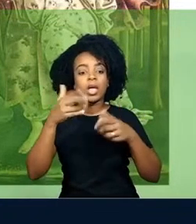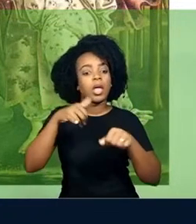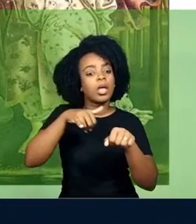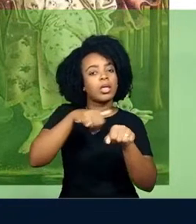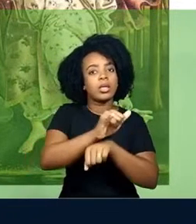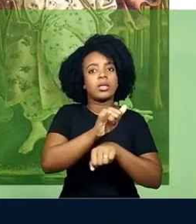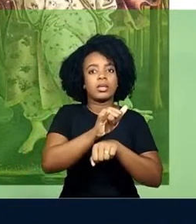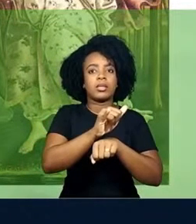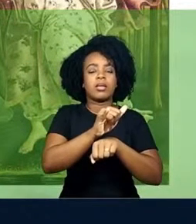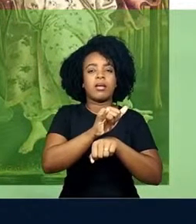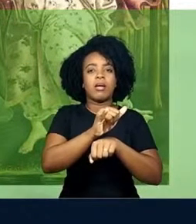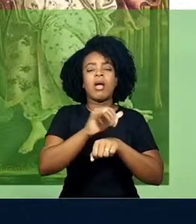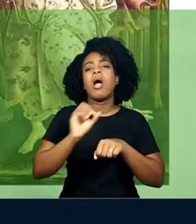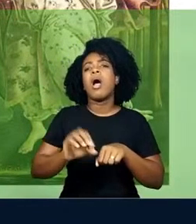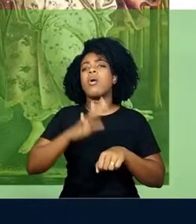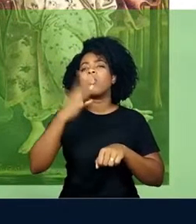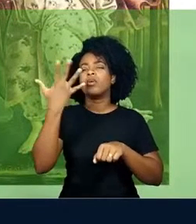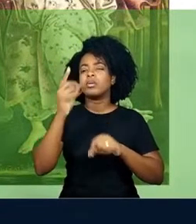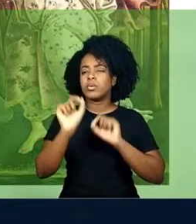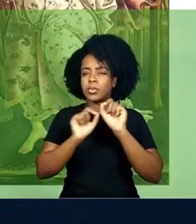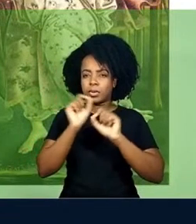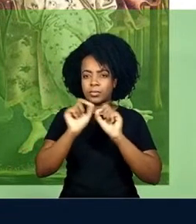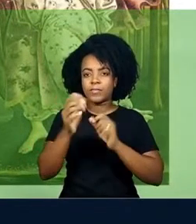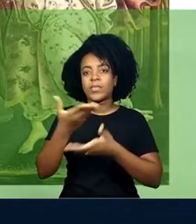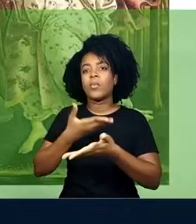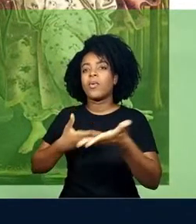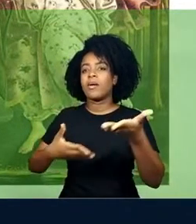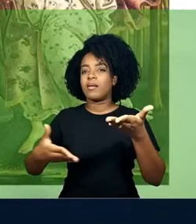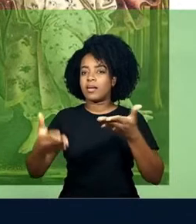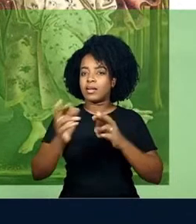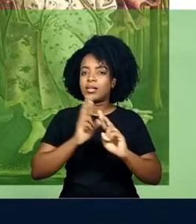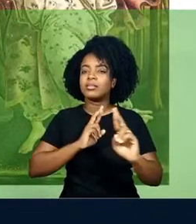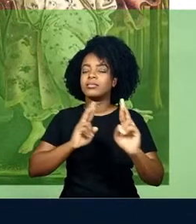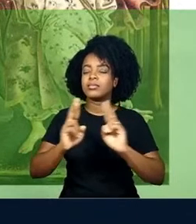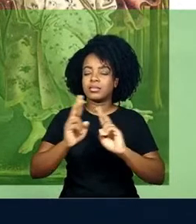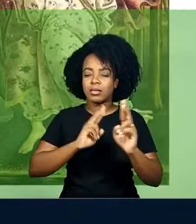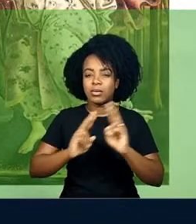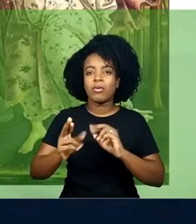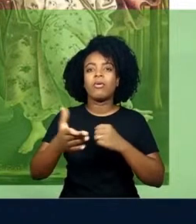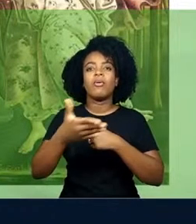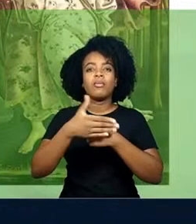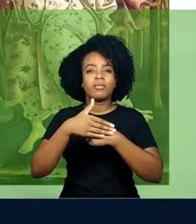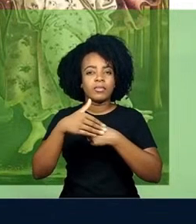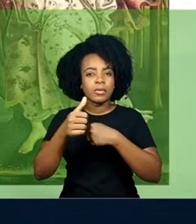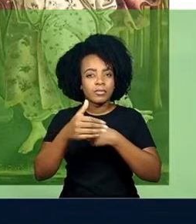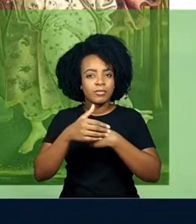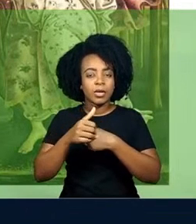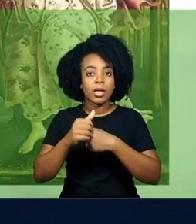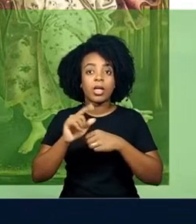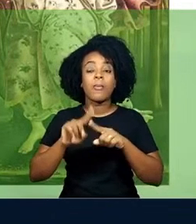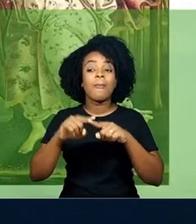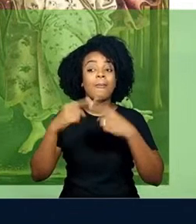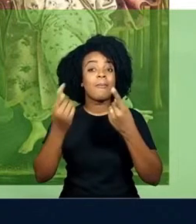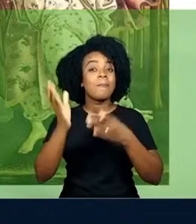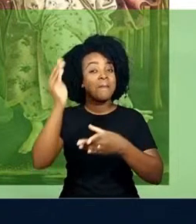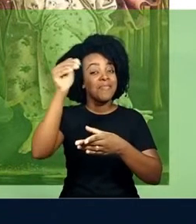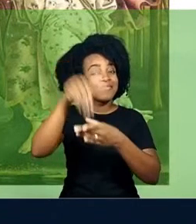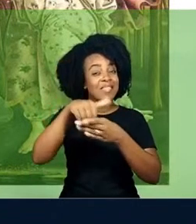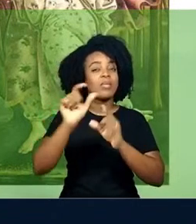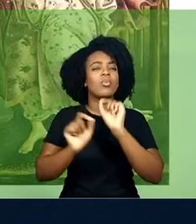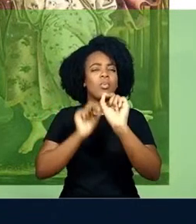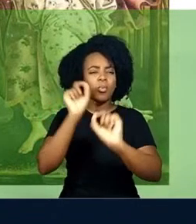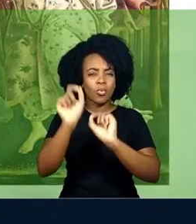conquistar Eva, há um conjunto de relações e afetos complexos que são tramados. E é justamente na